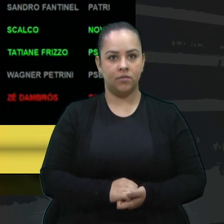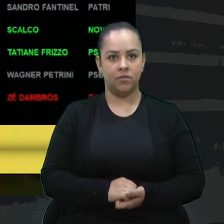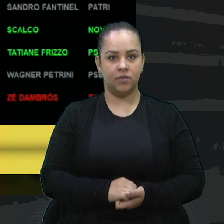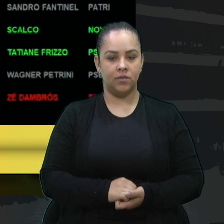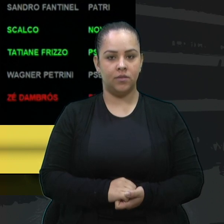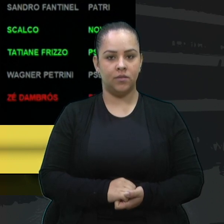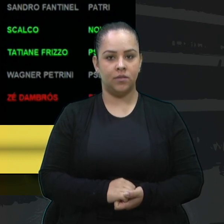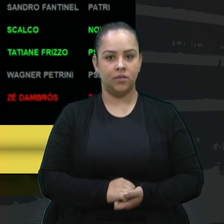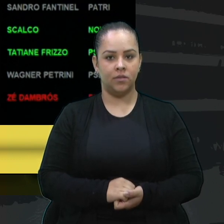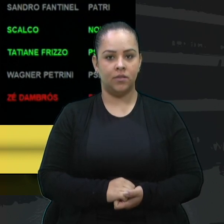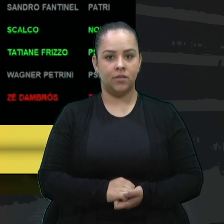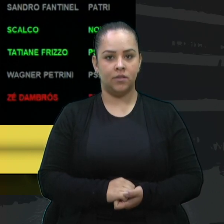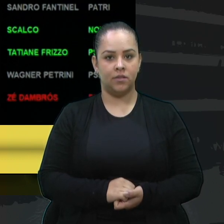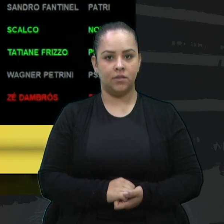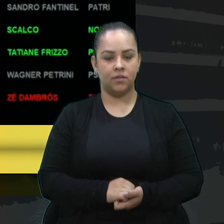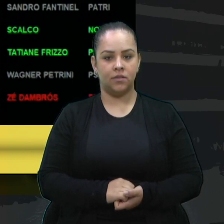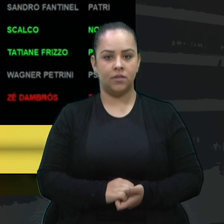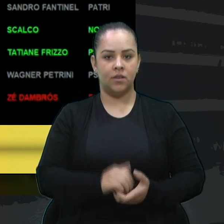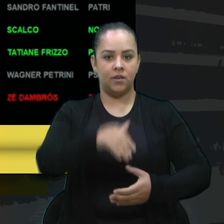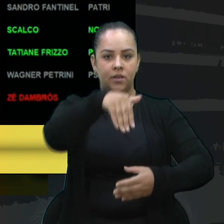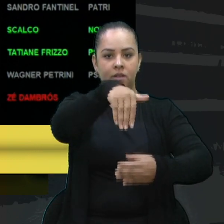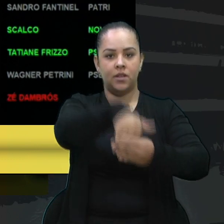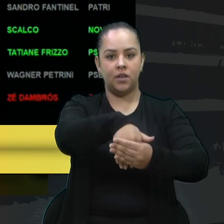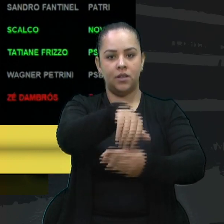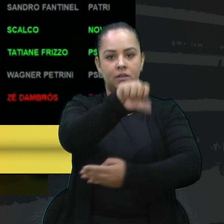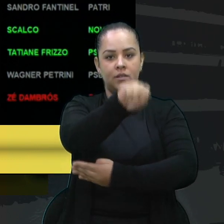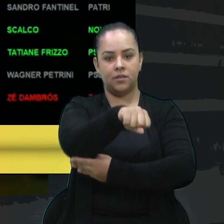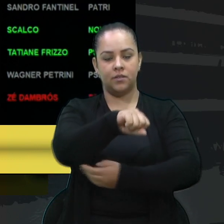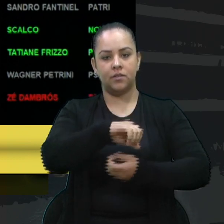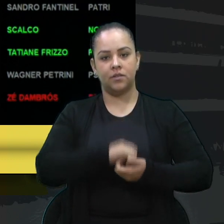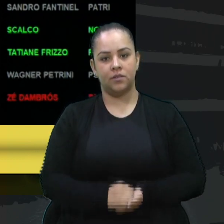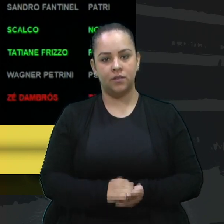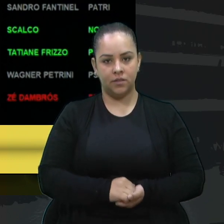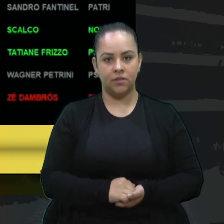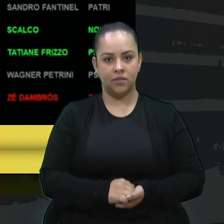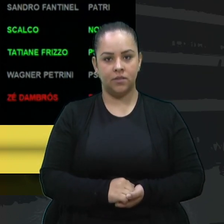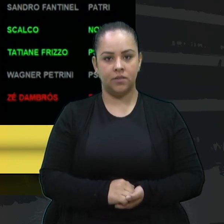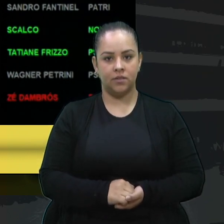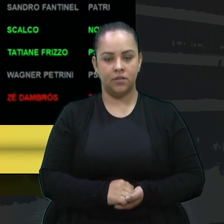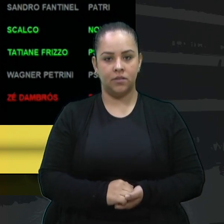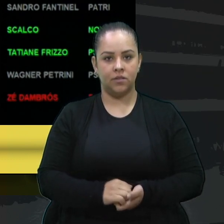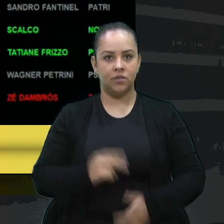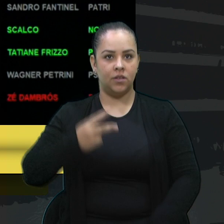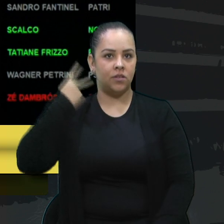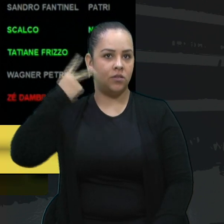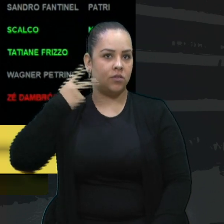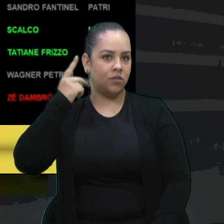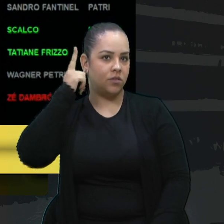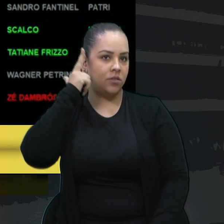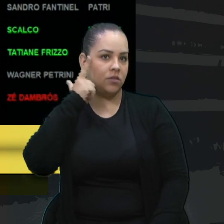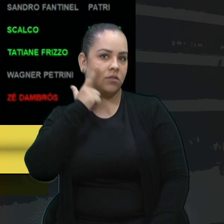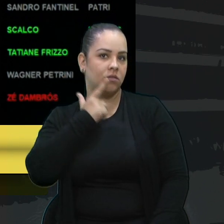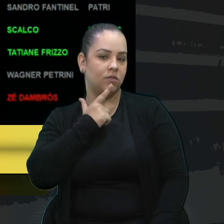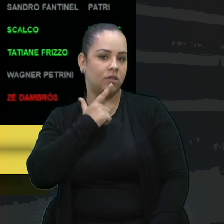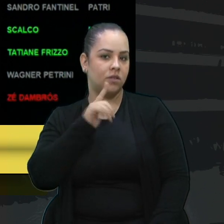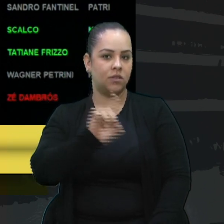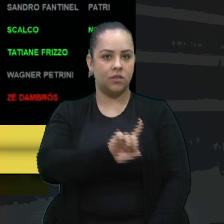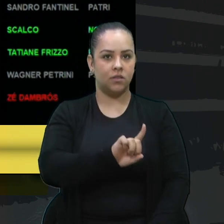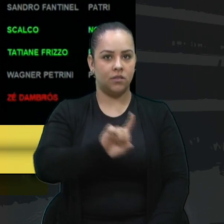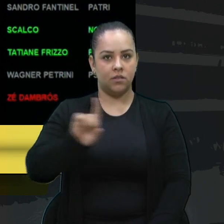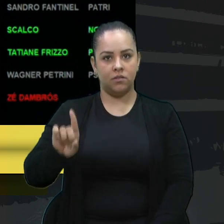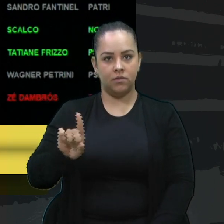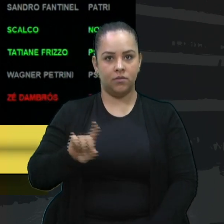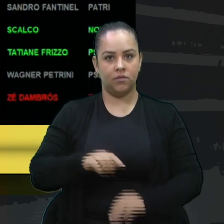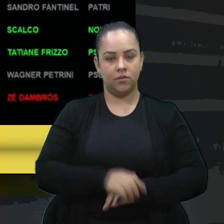Agora sim. Eu voto sim, presidente. Vota sim, vereador Lucas? Voto não. Voto não, senhor presidente.